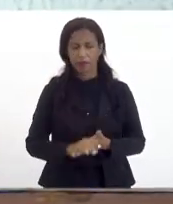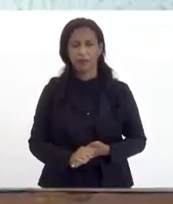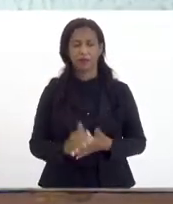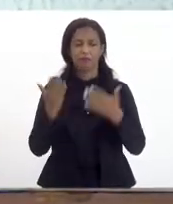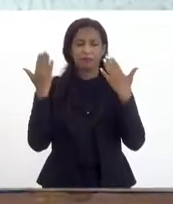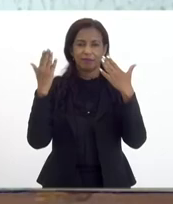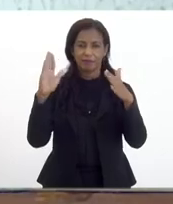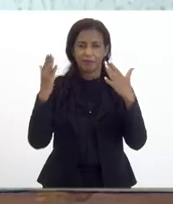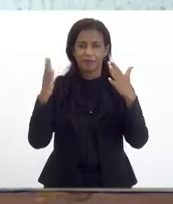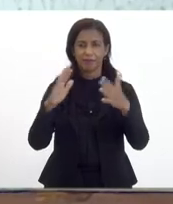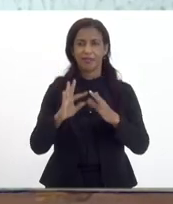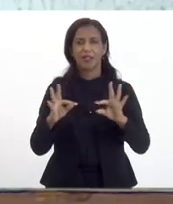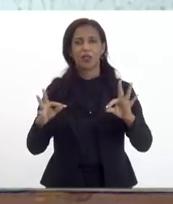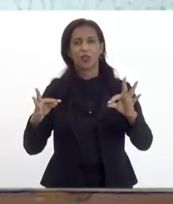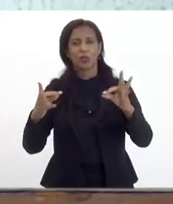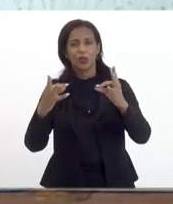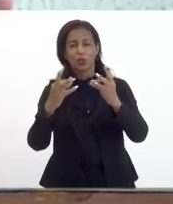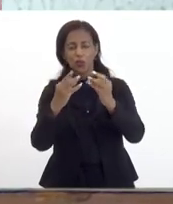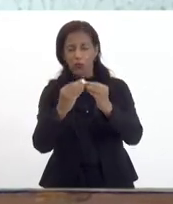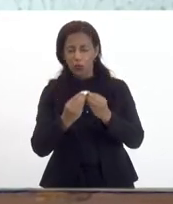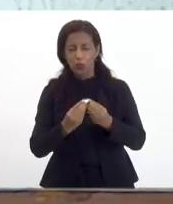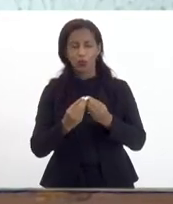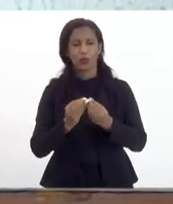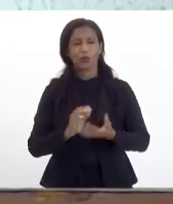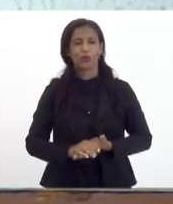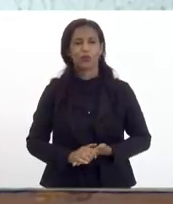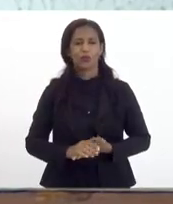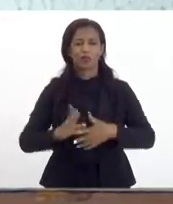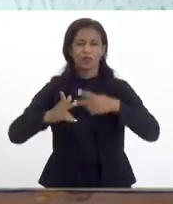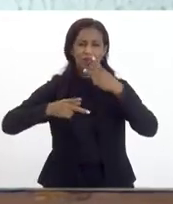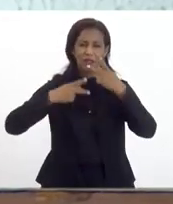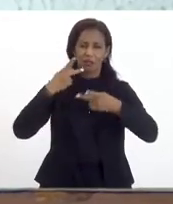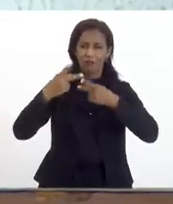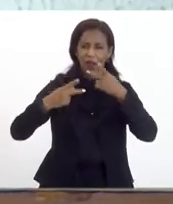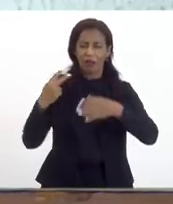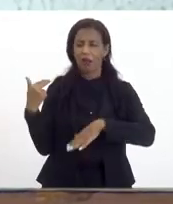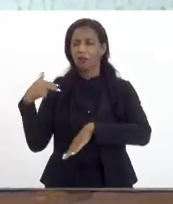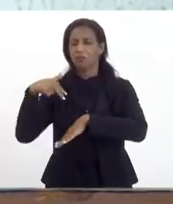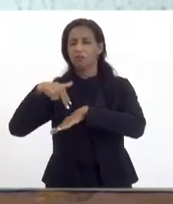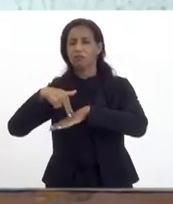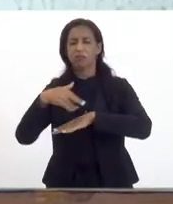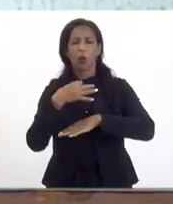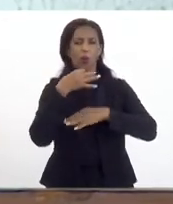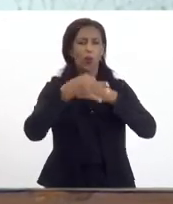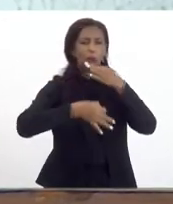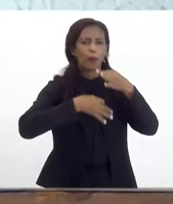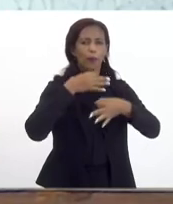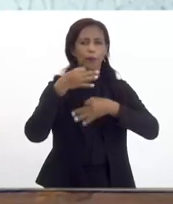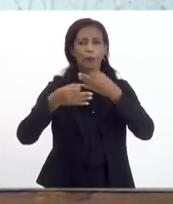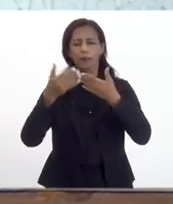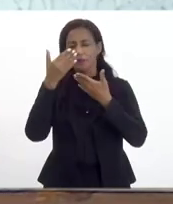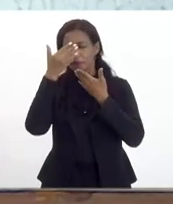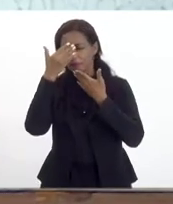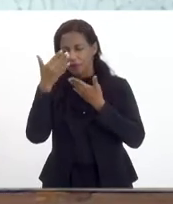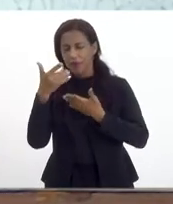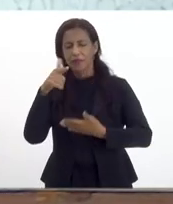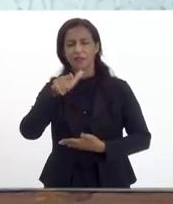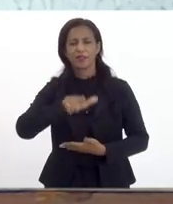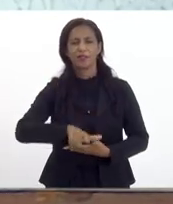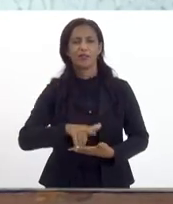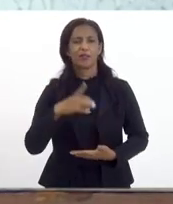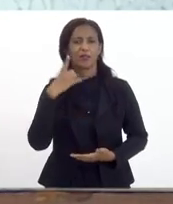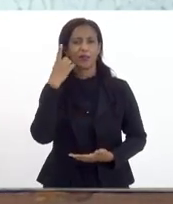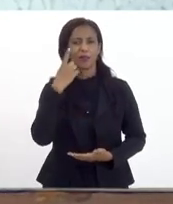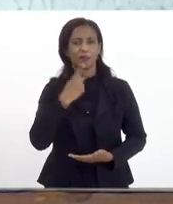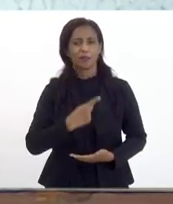parabenizo a todos os que falaram exporam as suas opiniões e agradeço mais uma vez o